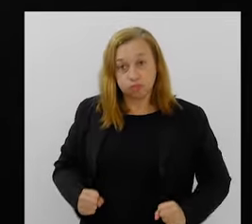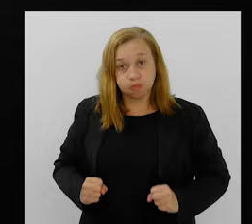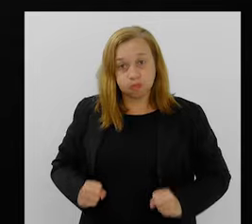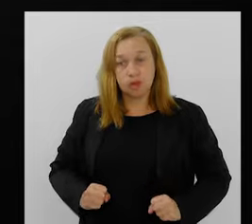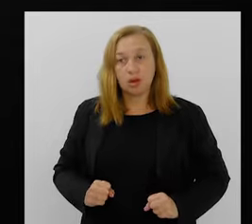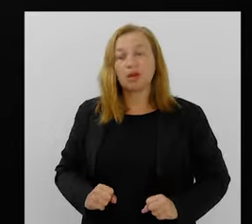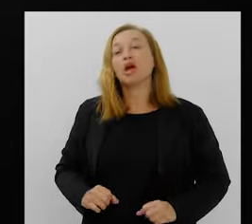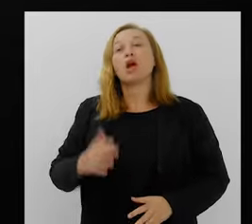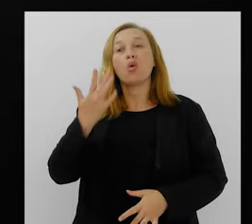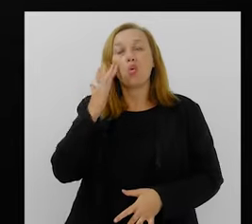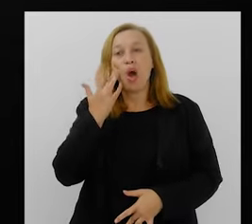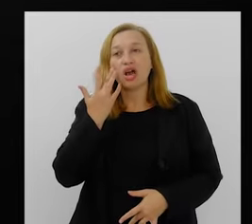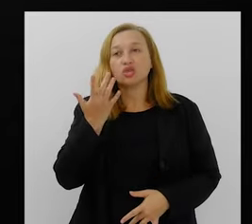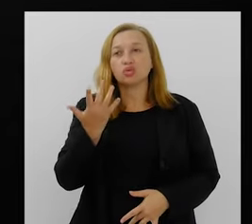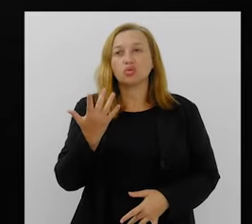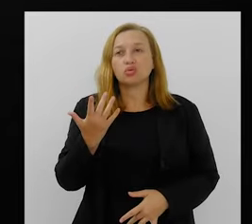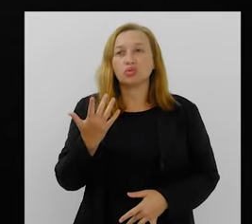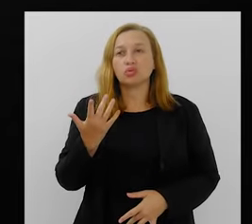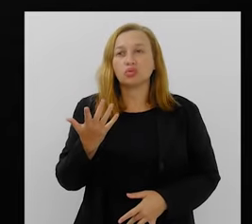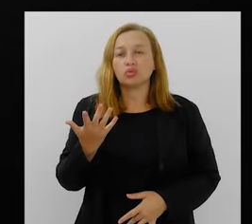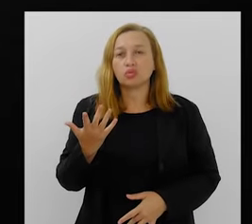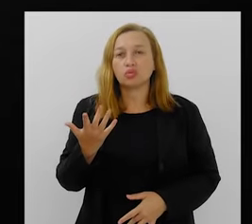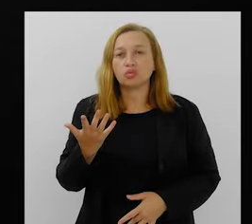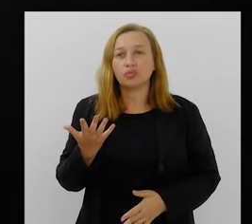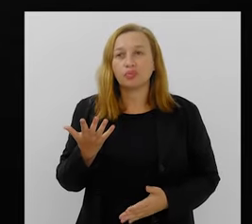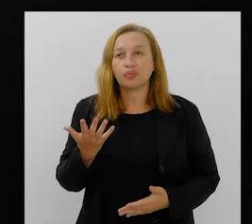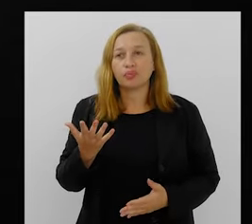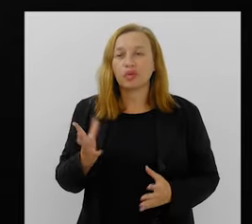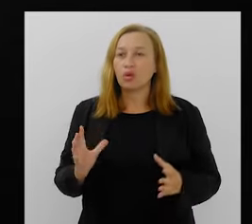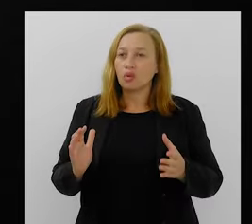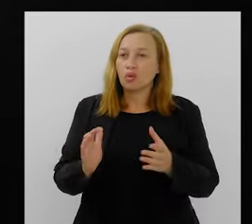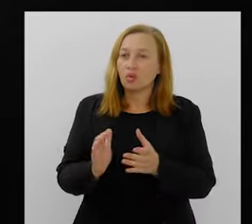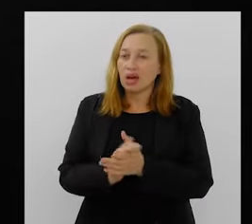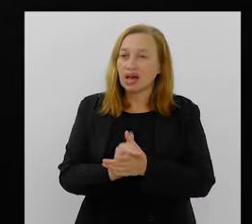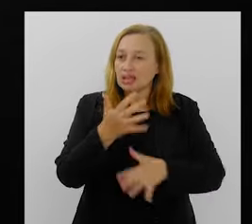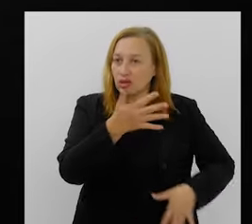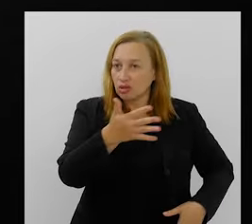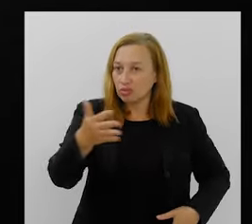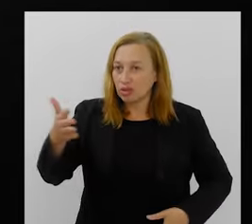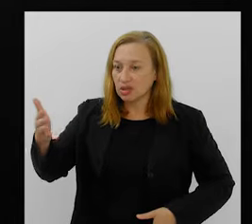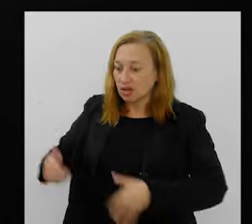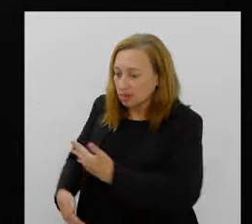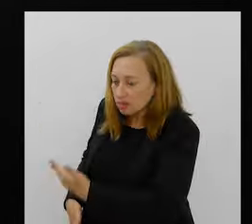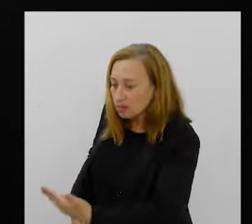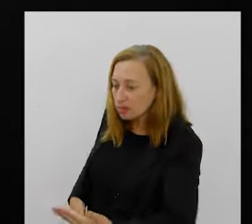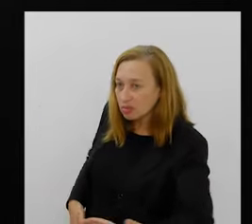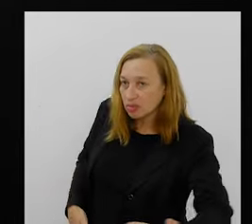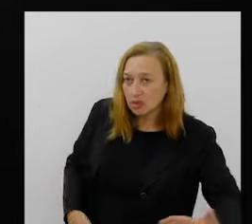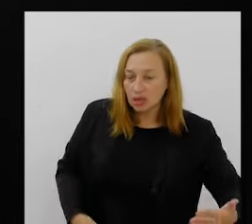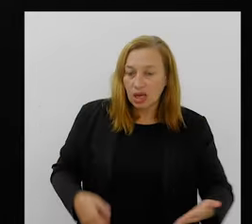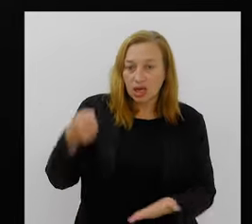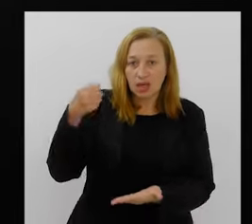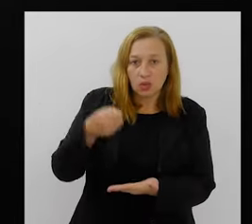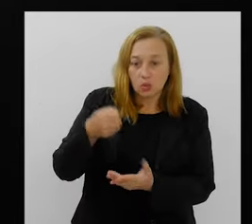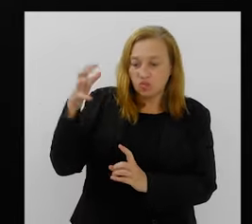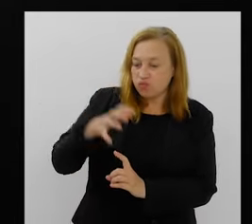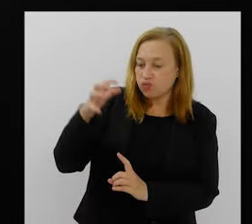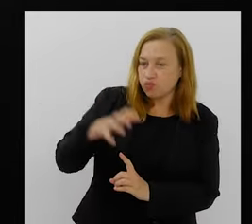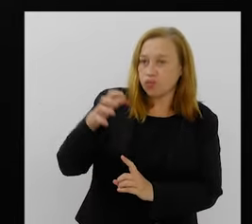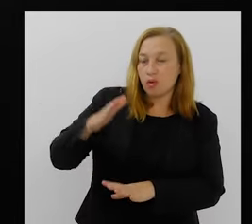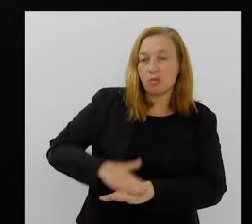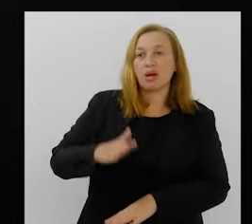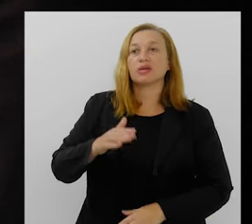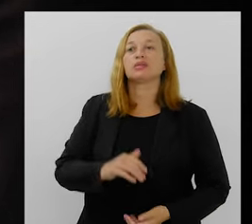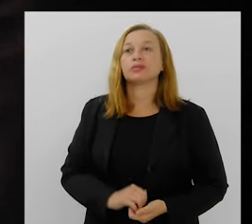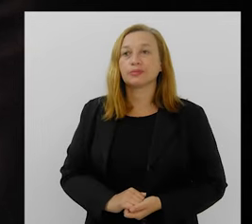confortável. Eu acho que o casal de Versalho e porta-bandeira, a exigência em cima deles aumentou muito, né?